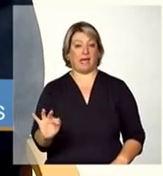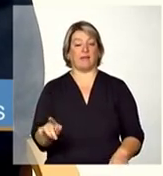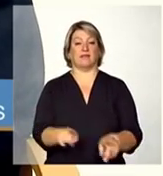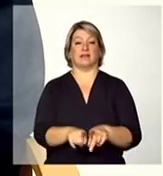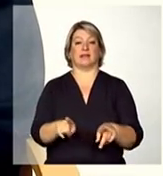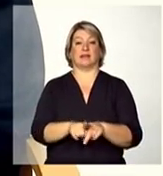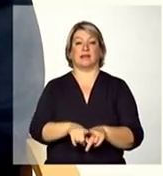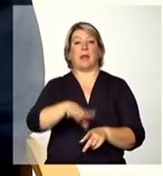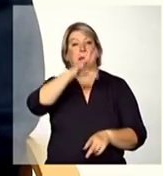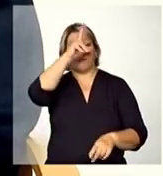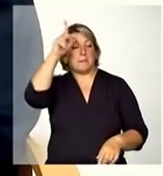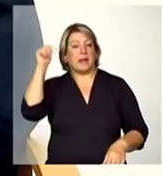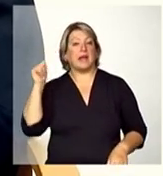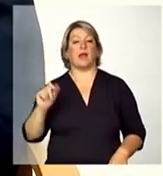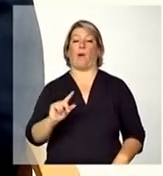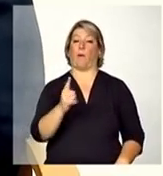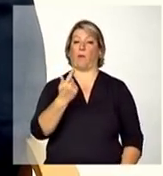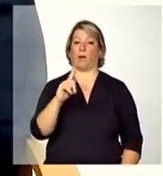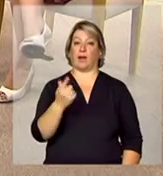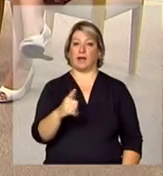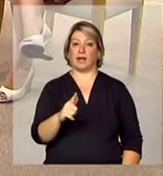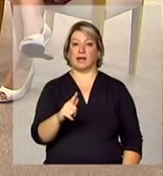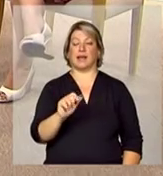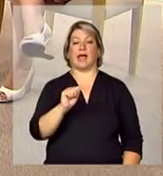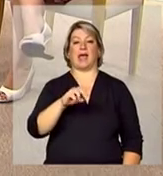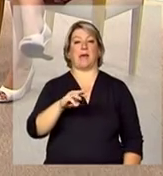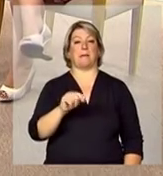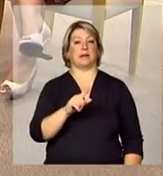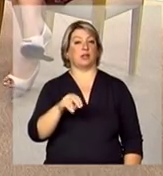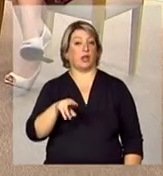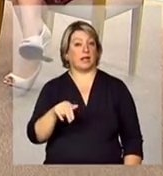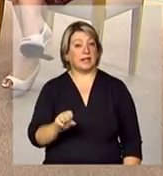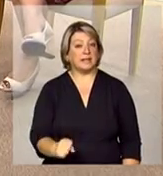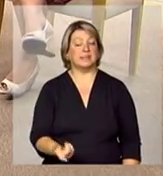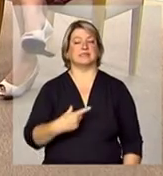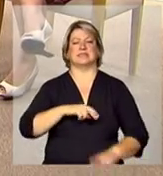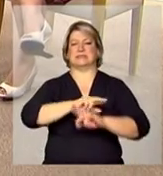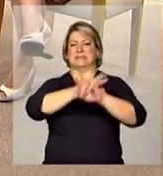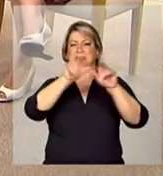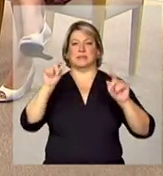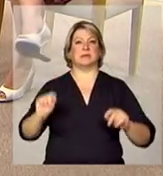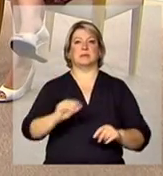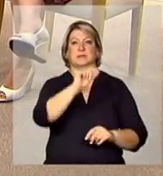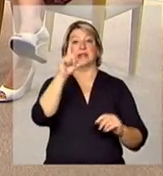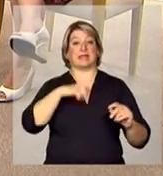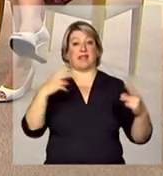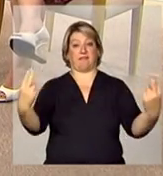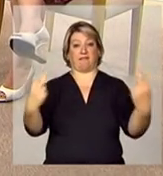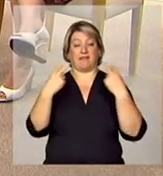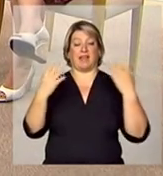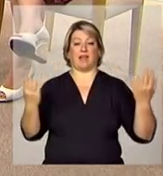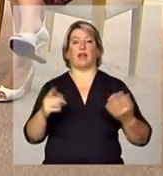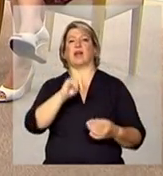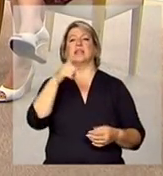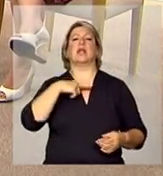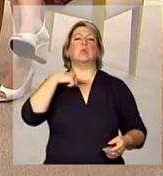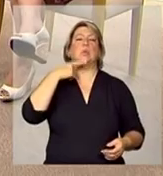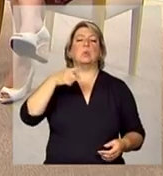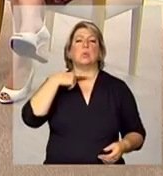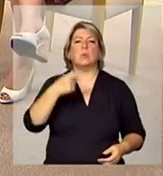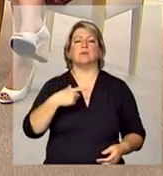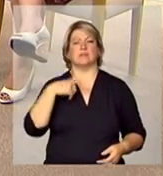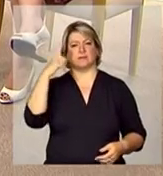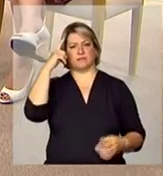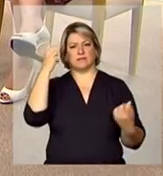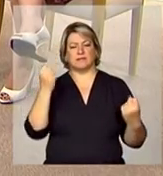Manaus, Goiânia, Amazonas, aqueles que ainda estamos Amazonas também, todos aqueles que têm dúvidas, que têm interesse